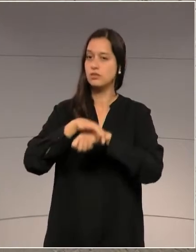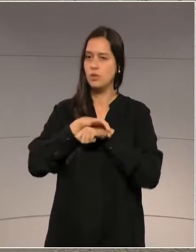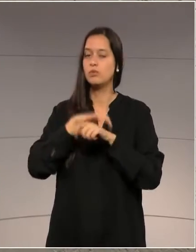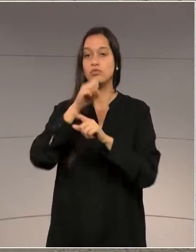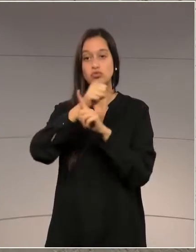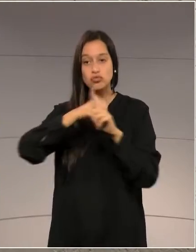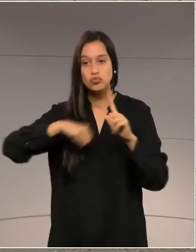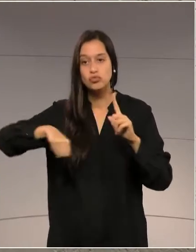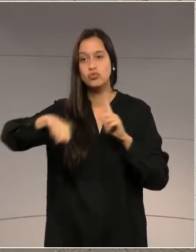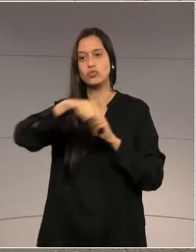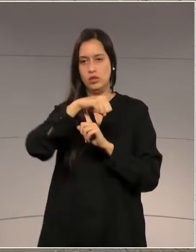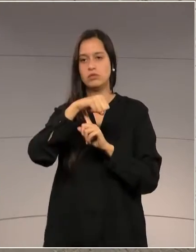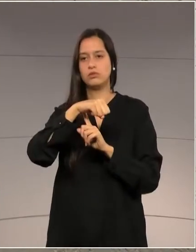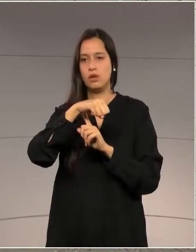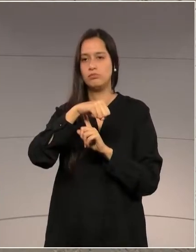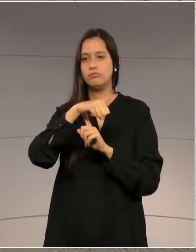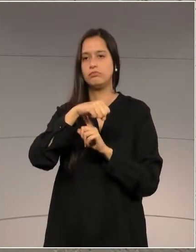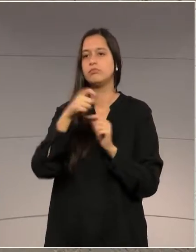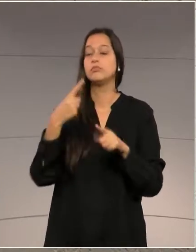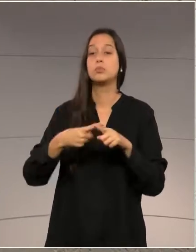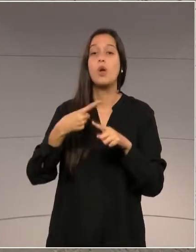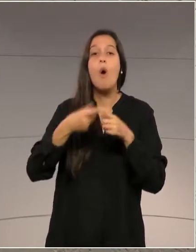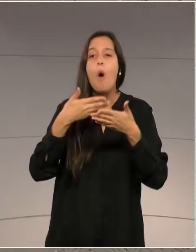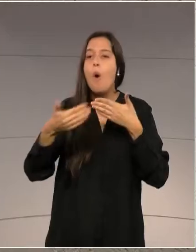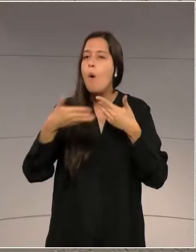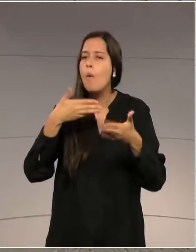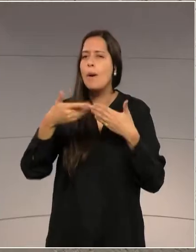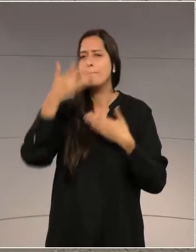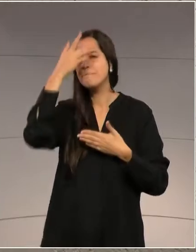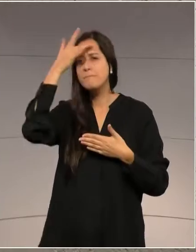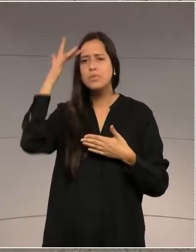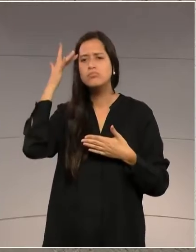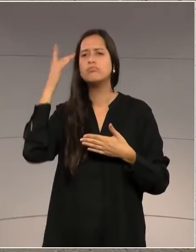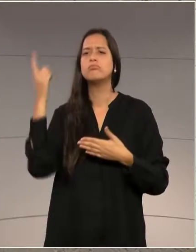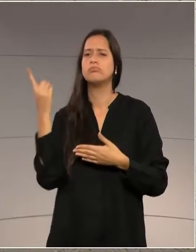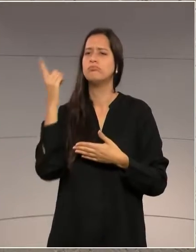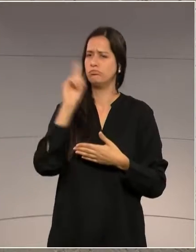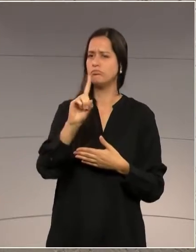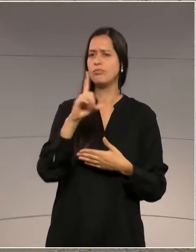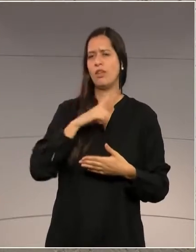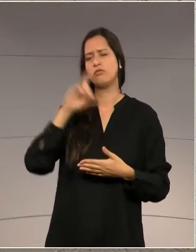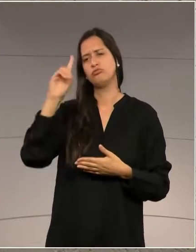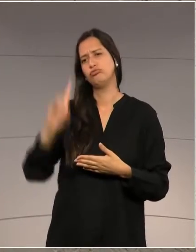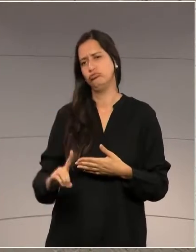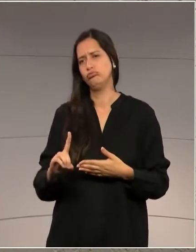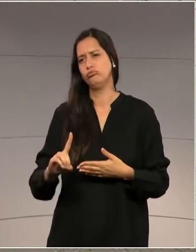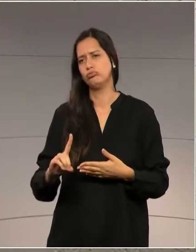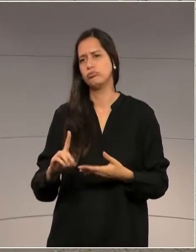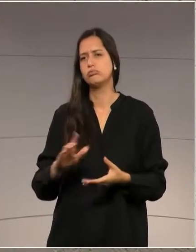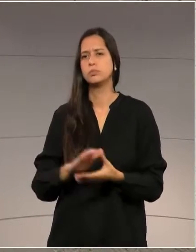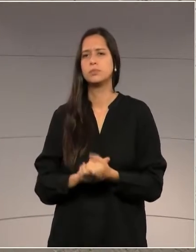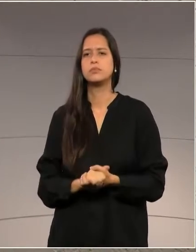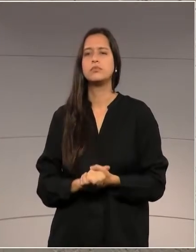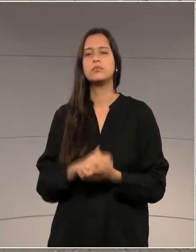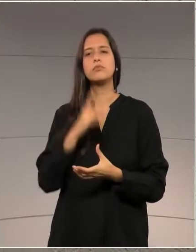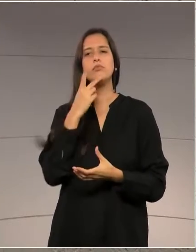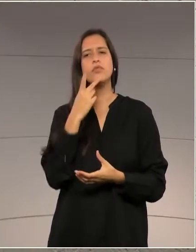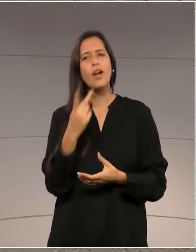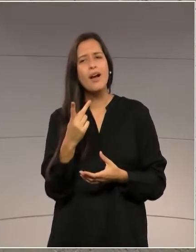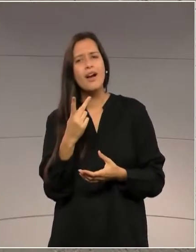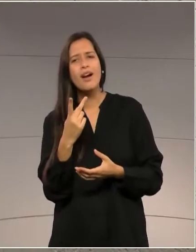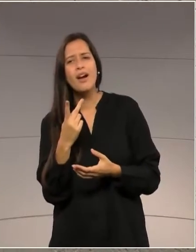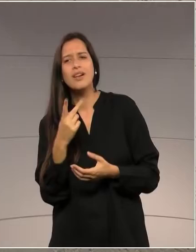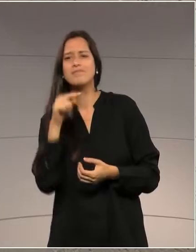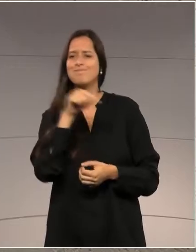ou não, proprietários ou não, têm direito. Aí eles dizem o seguinte, as vítimas vão ser atendidas pelo